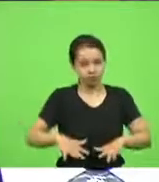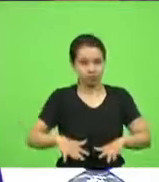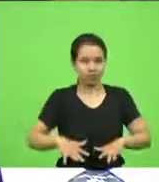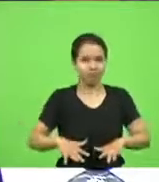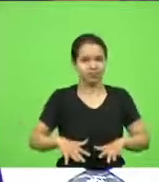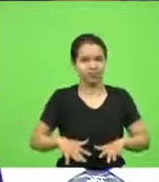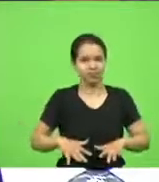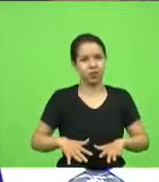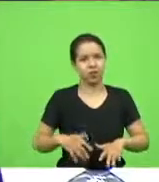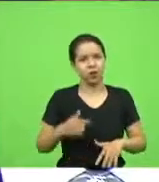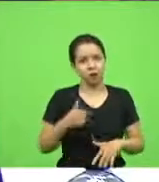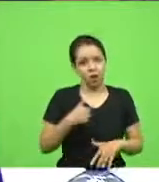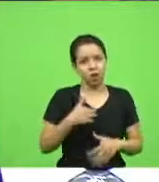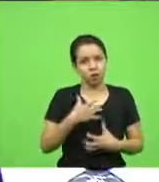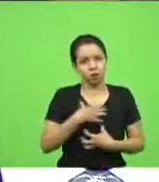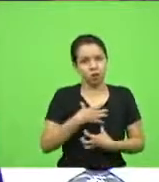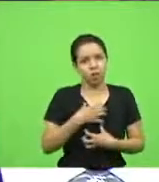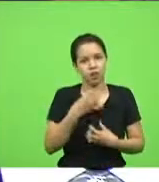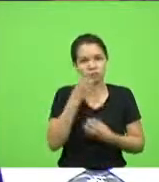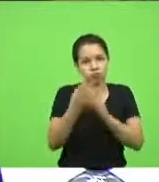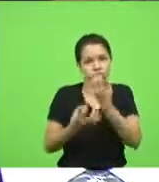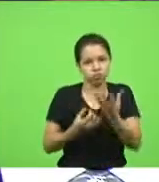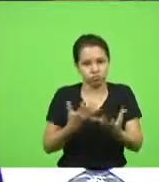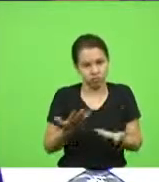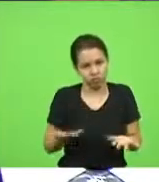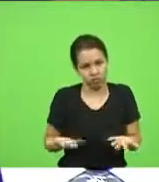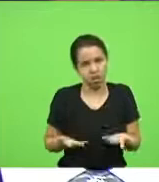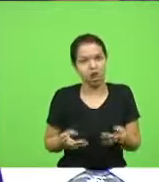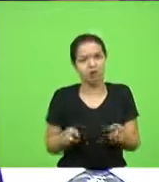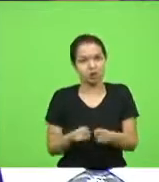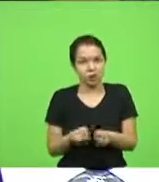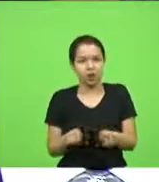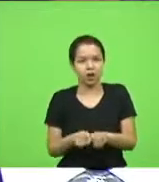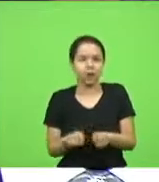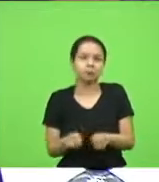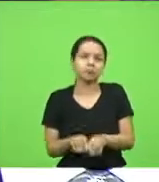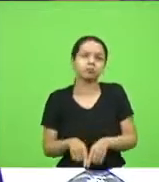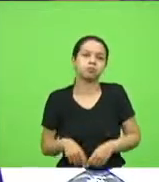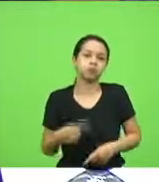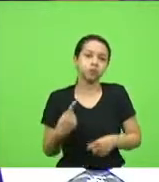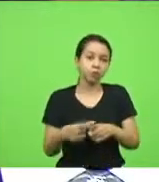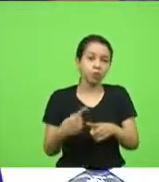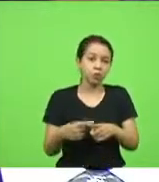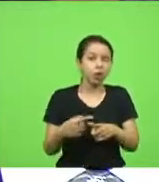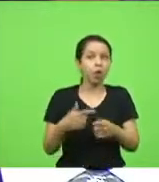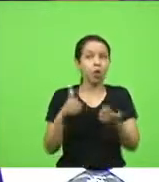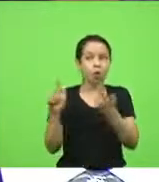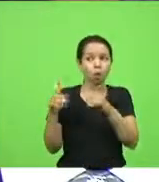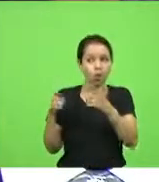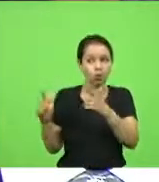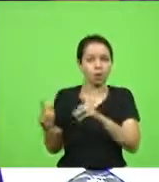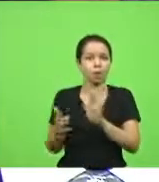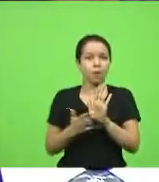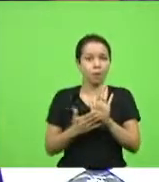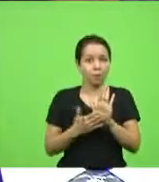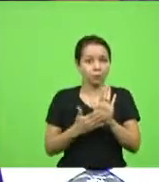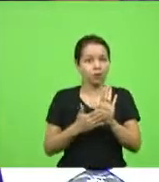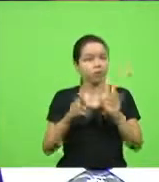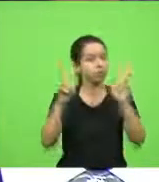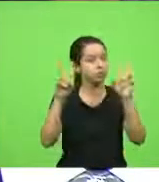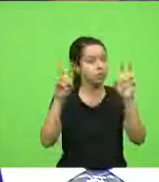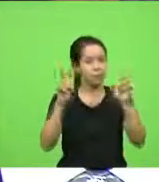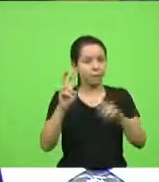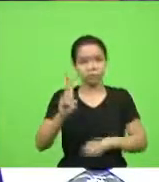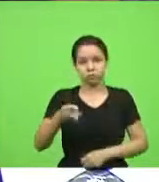mais um desabafo, além da justificativa, porque vai ter várias outras proposições na mesma temática,